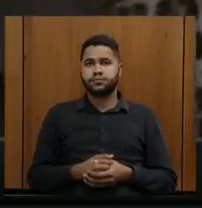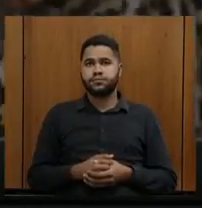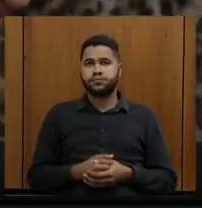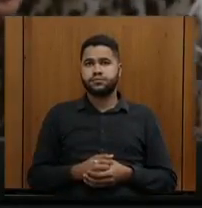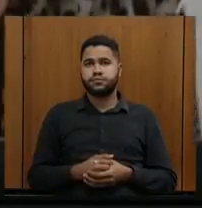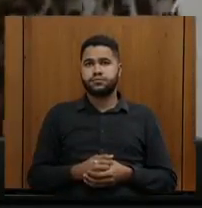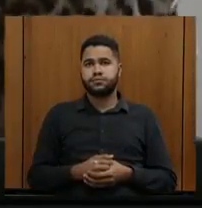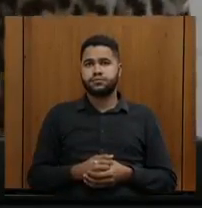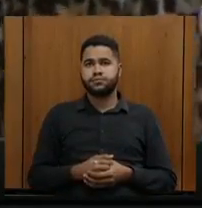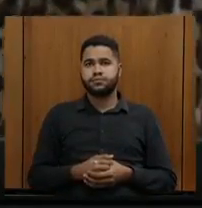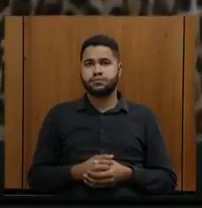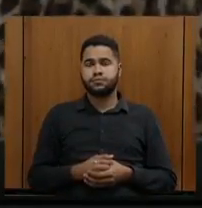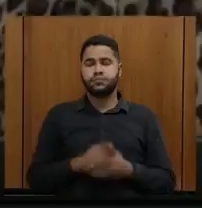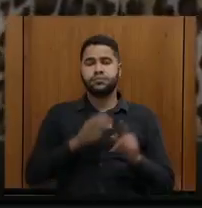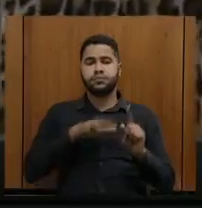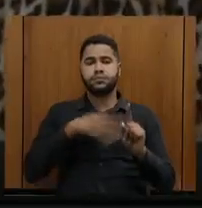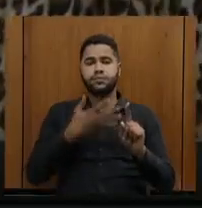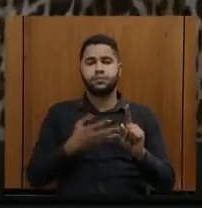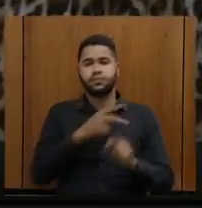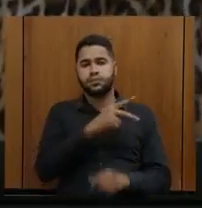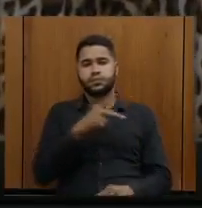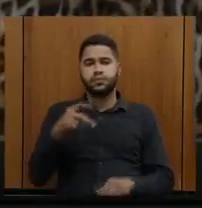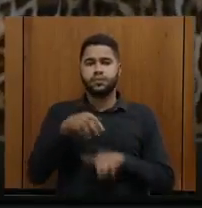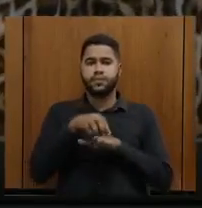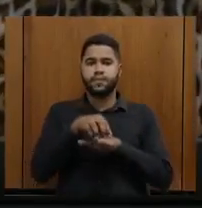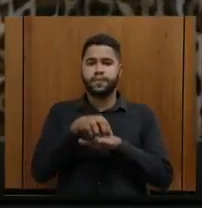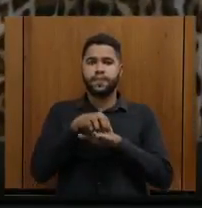Eu serei assim para o senhor presidente da Comissão de Turismo.